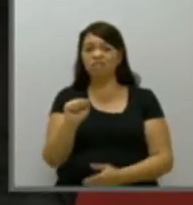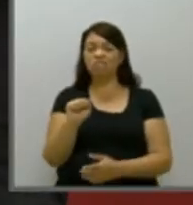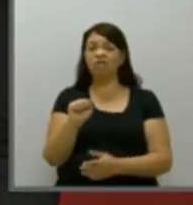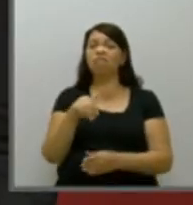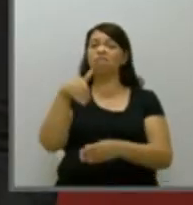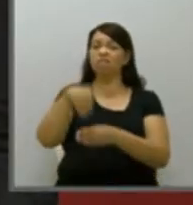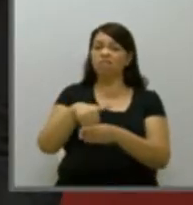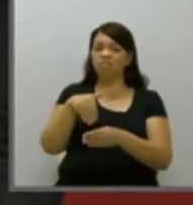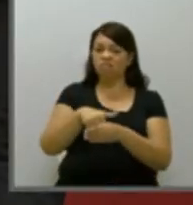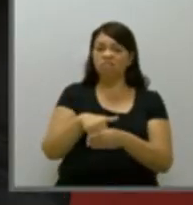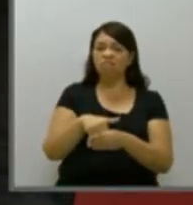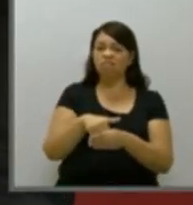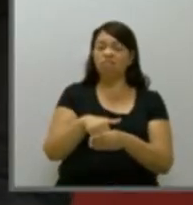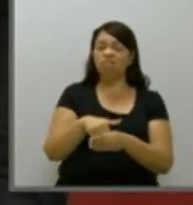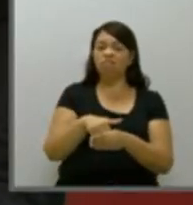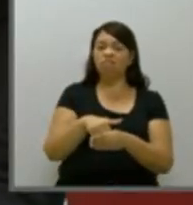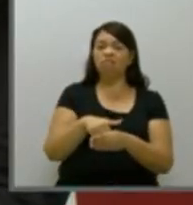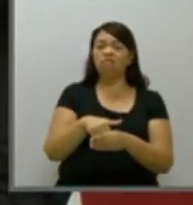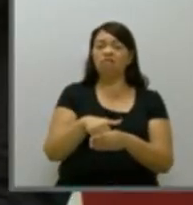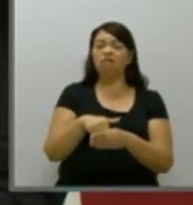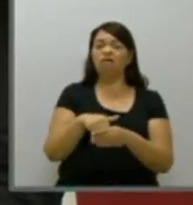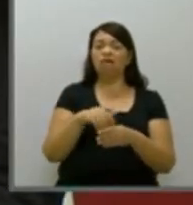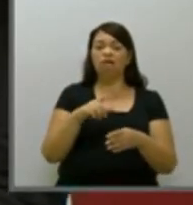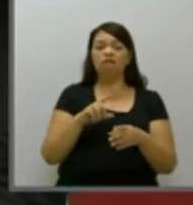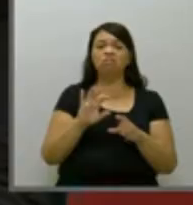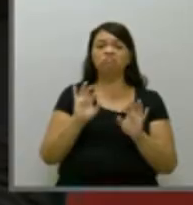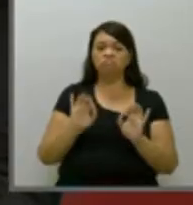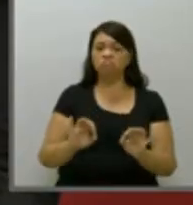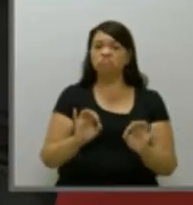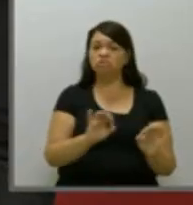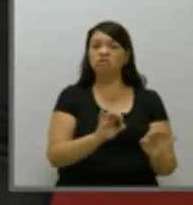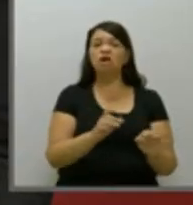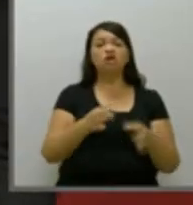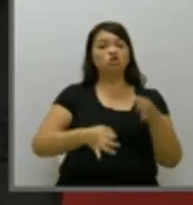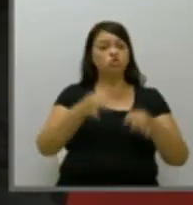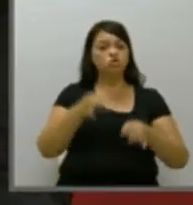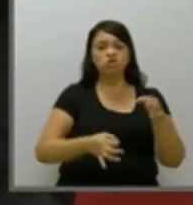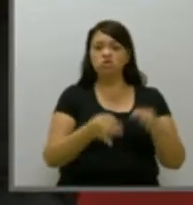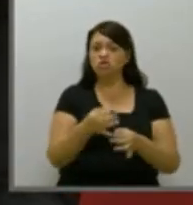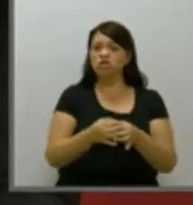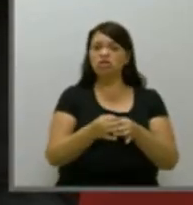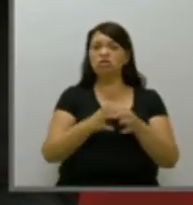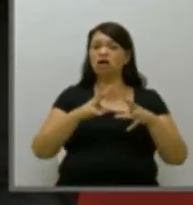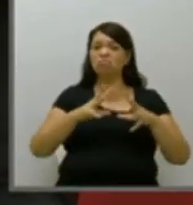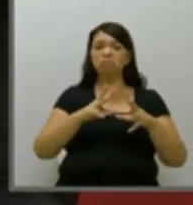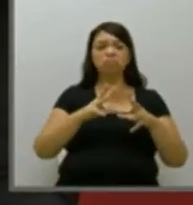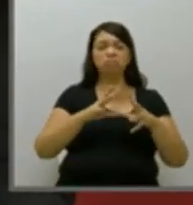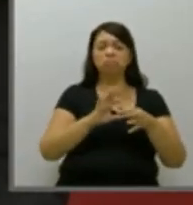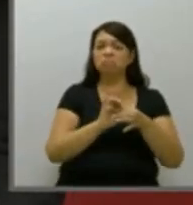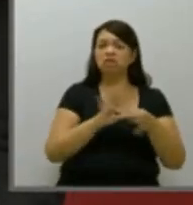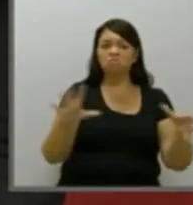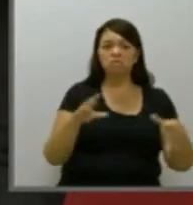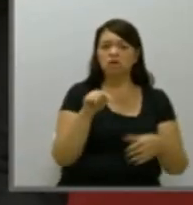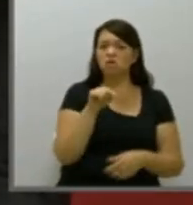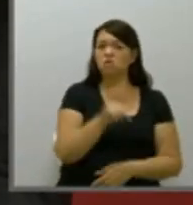voto. Inclusive, ela foi absolvida de todas as acusações que foram feitas a ela naquele momento.